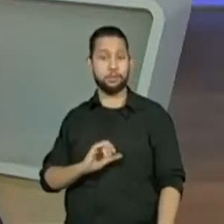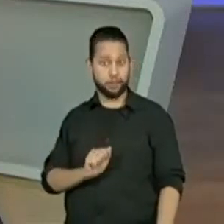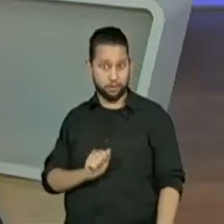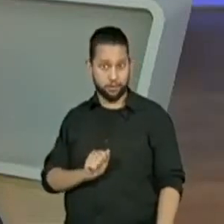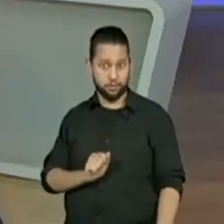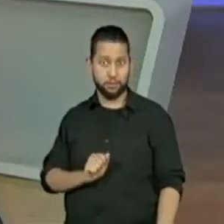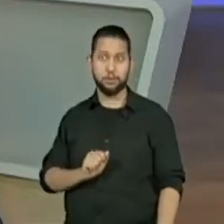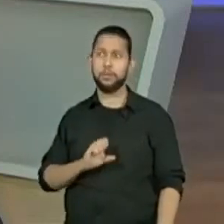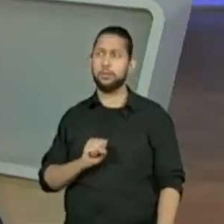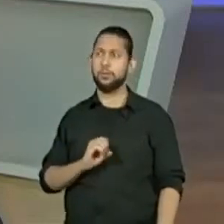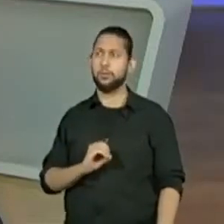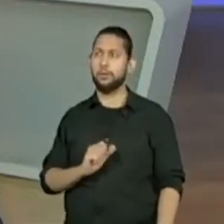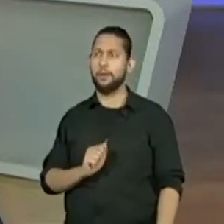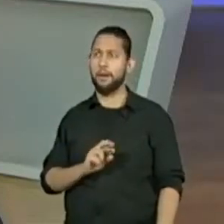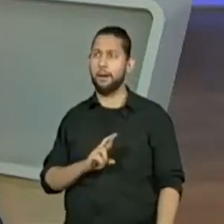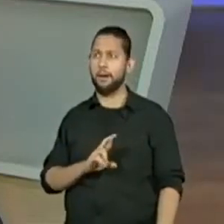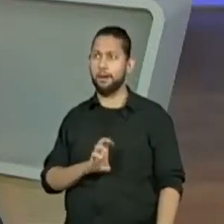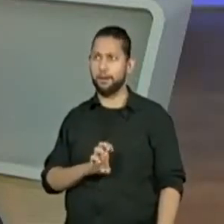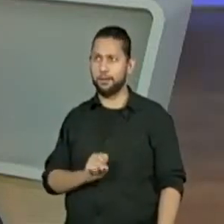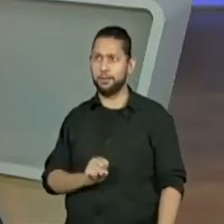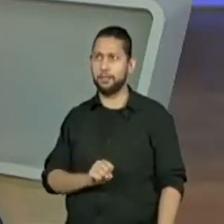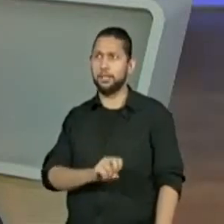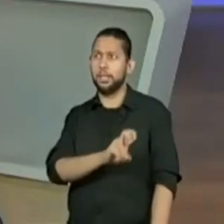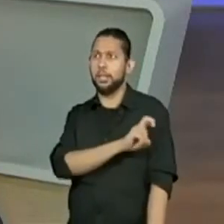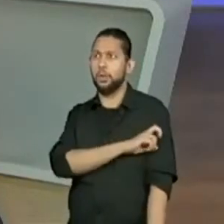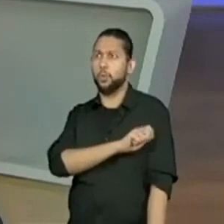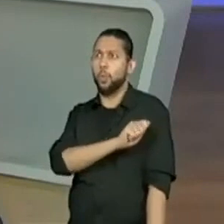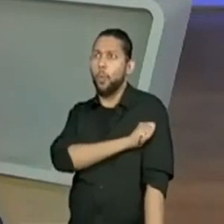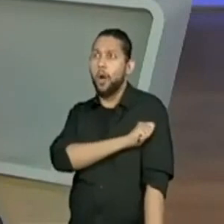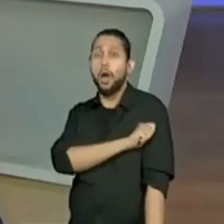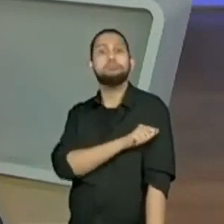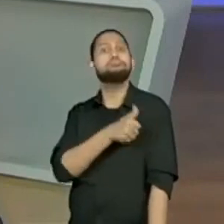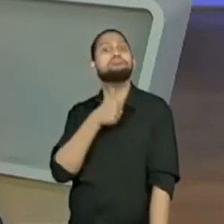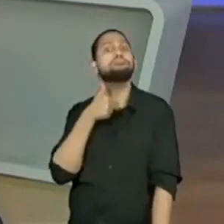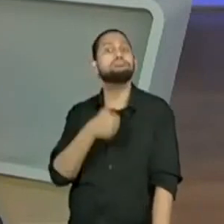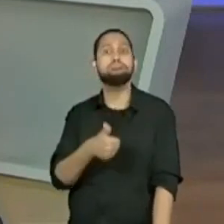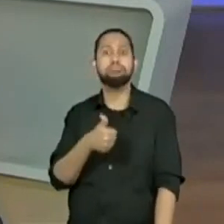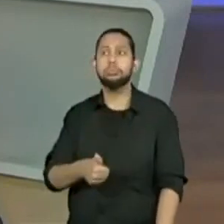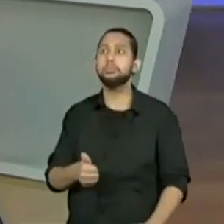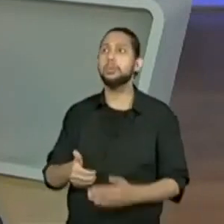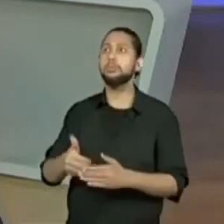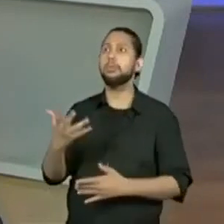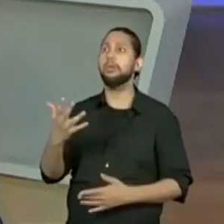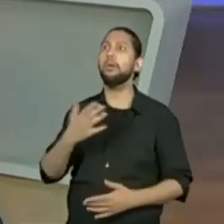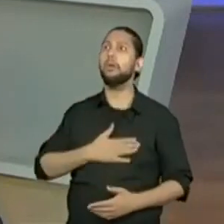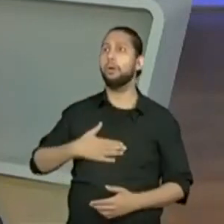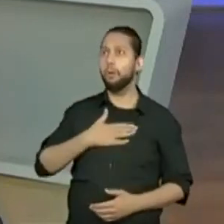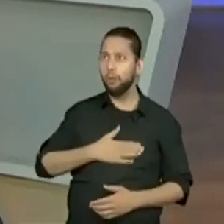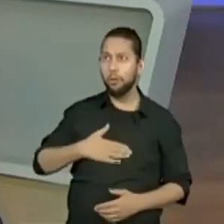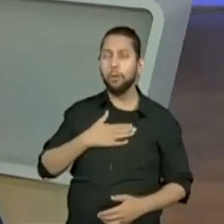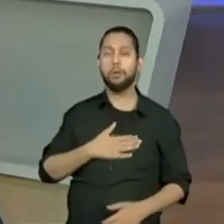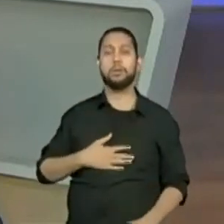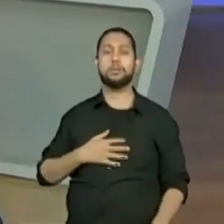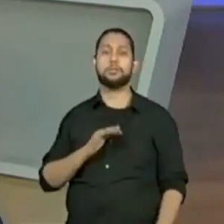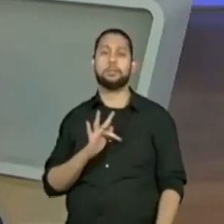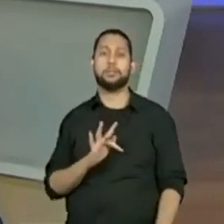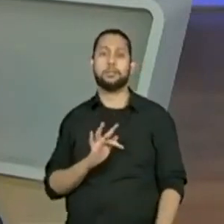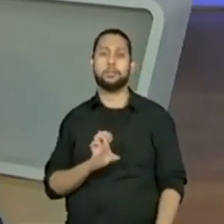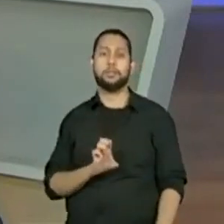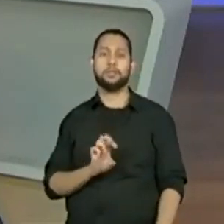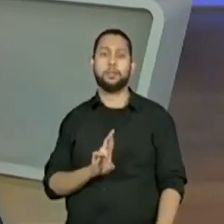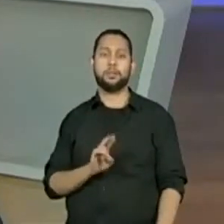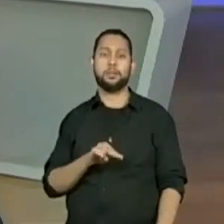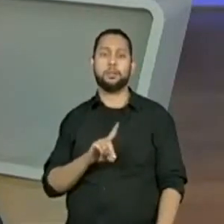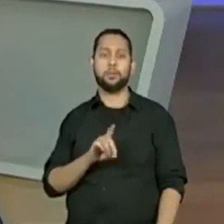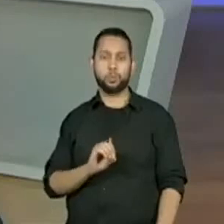Soares, quinto ano A. Ah, muita gente colocou que gosta de Fernando Pessoa. E Fernando Pessoa é